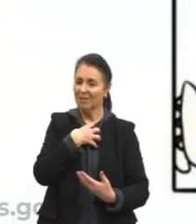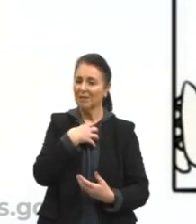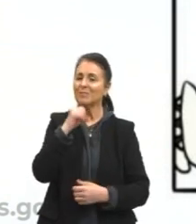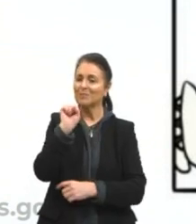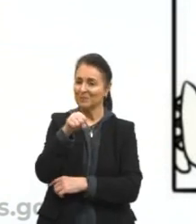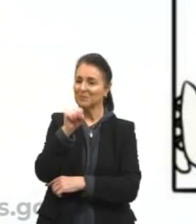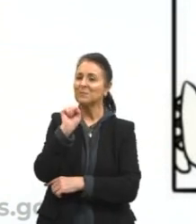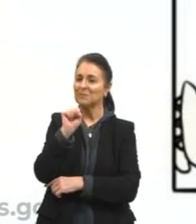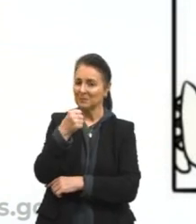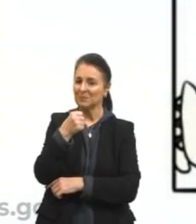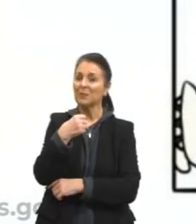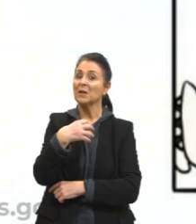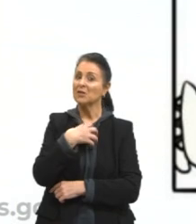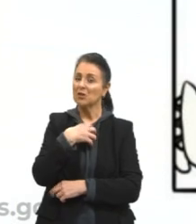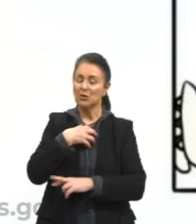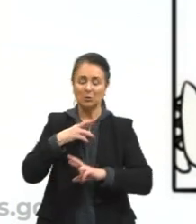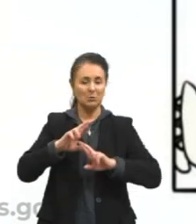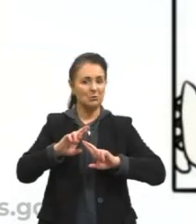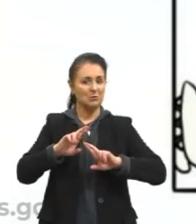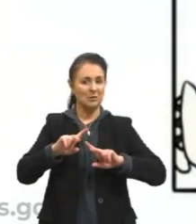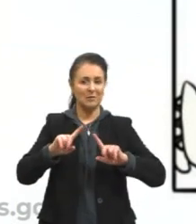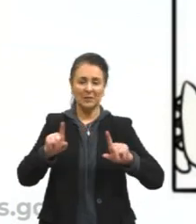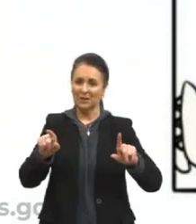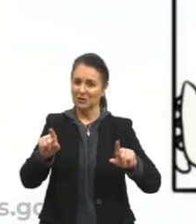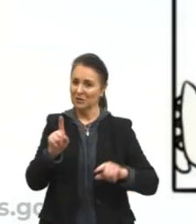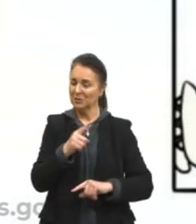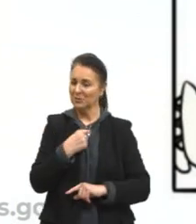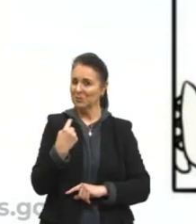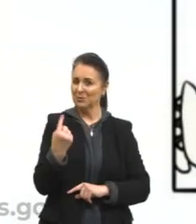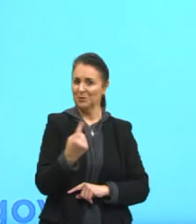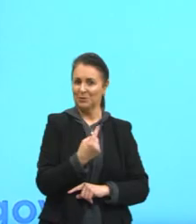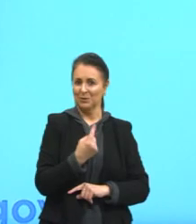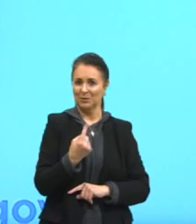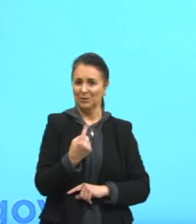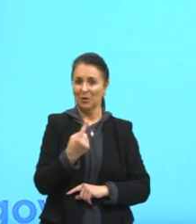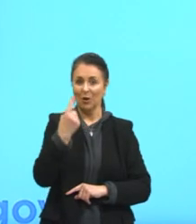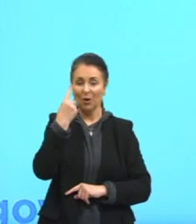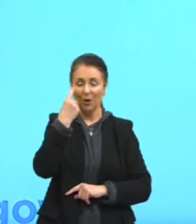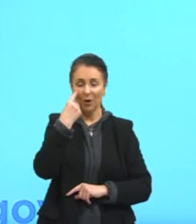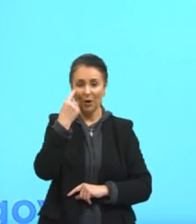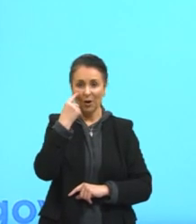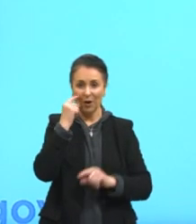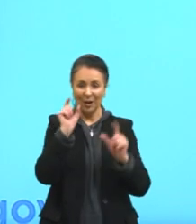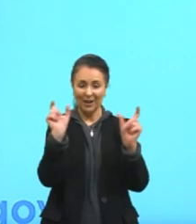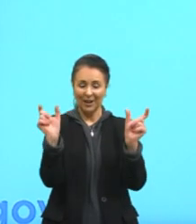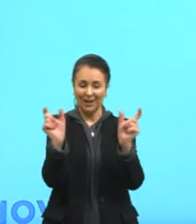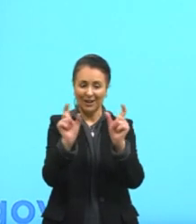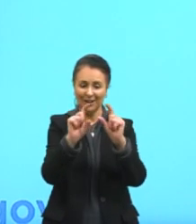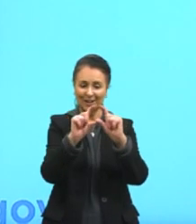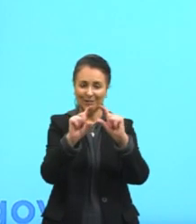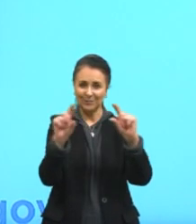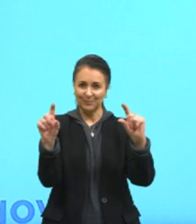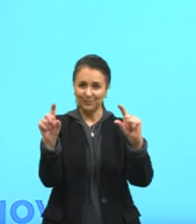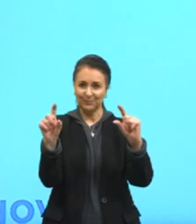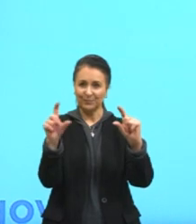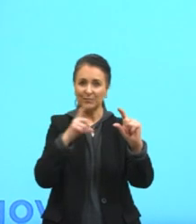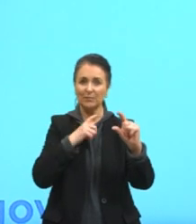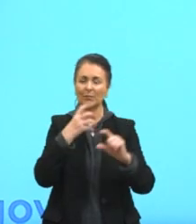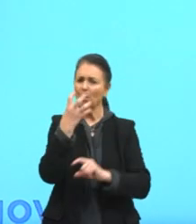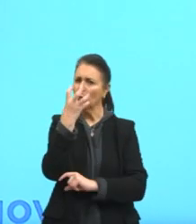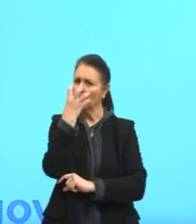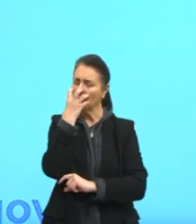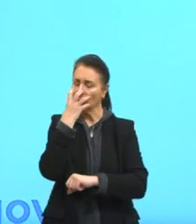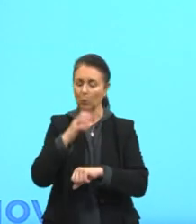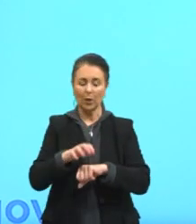sentidos que não seriam os habituais. Olhem ali na tirinha. A gente tem um cachorrinho